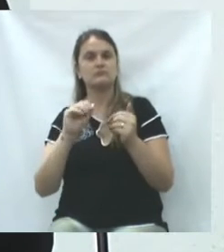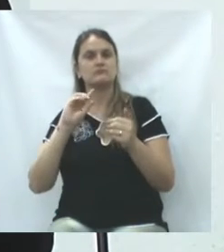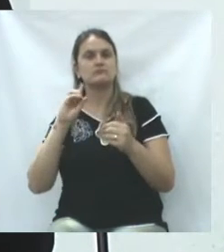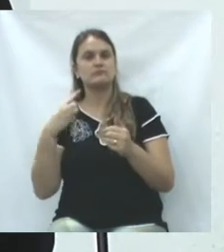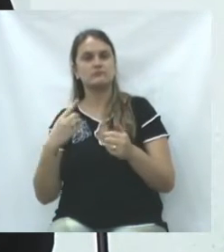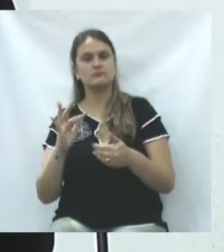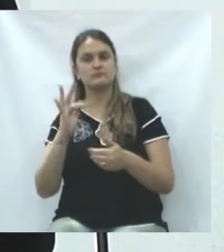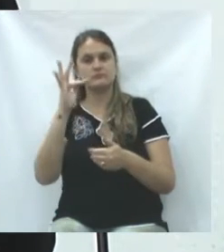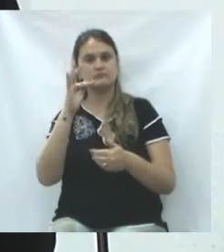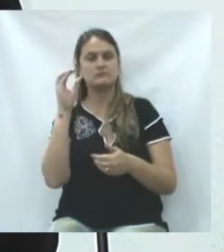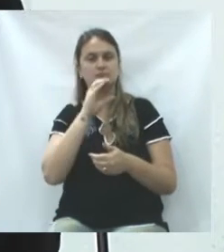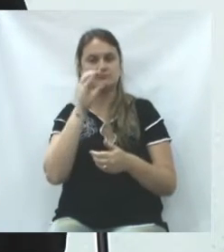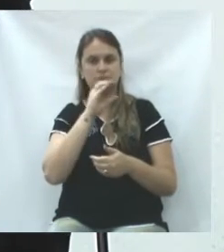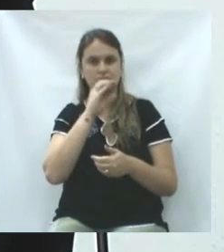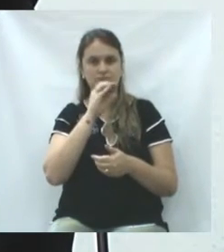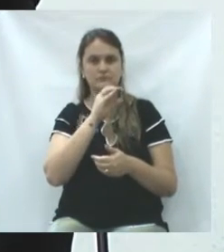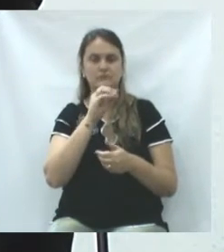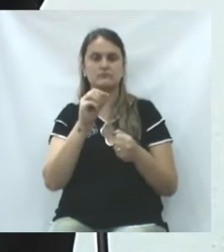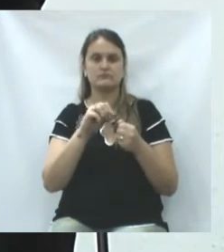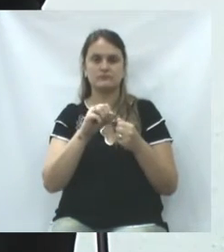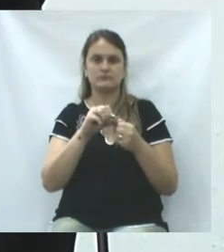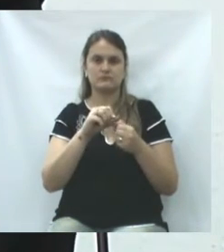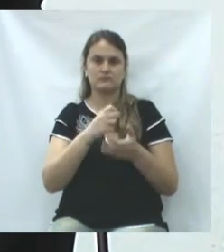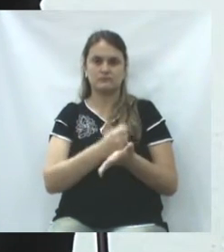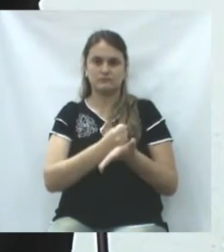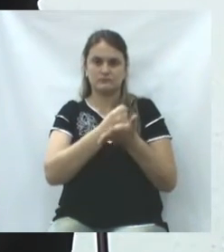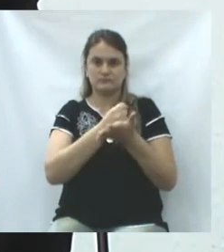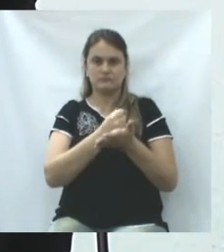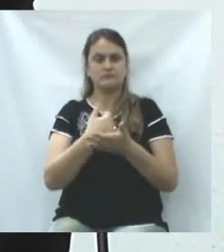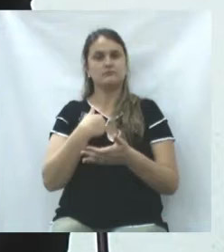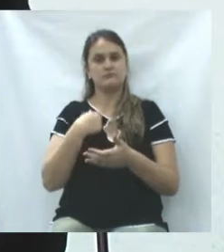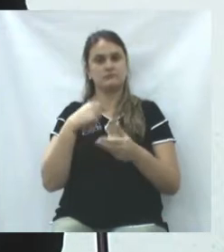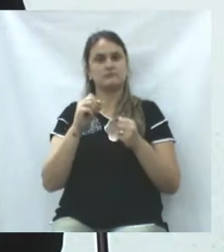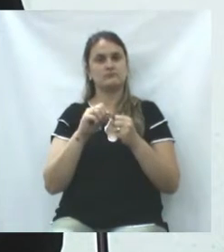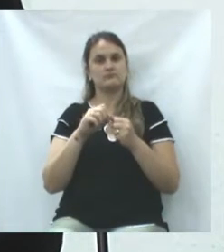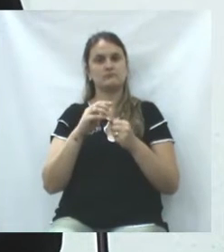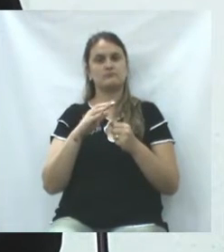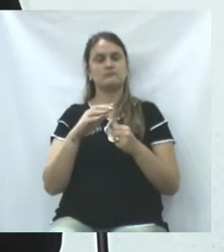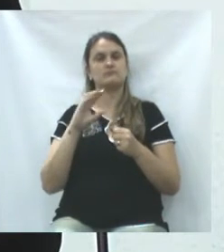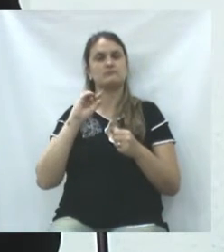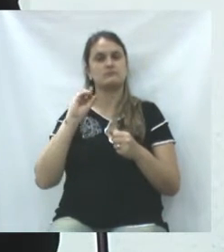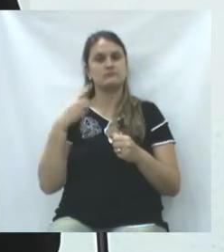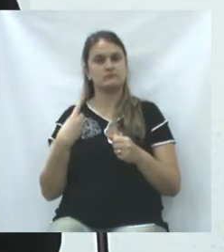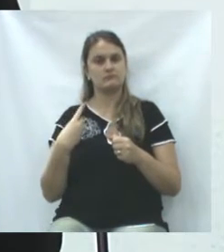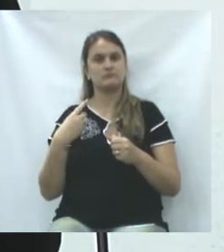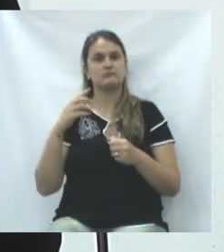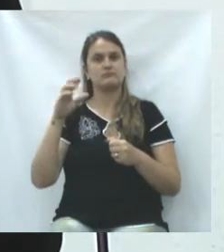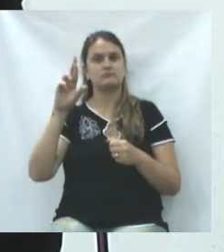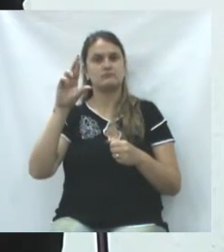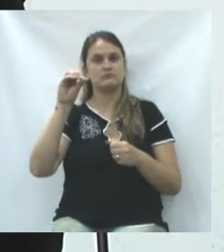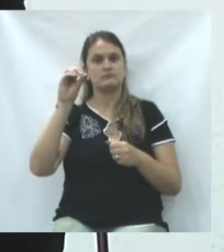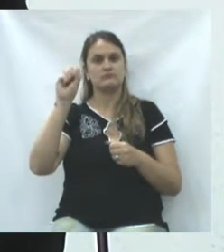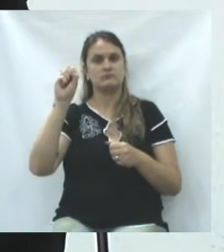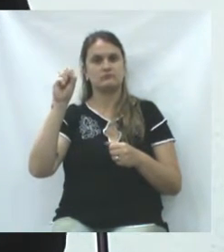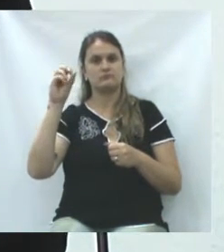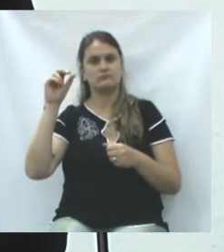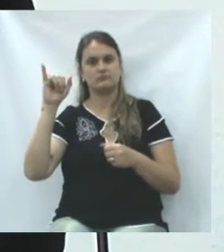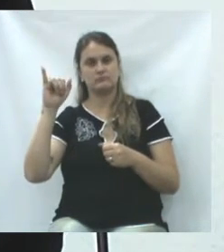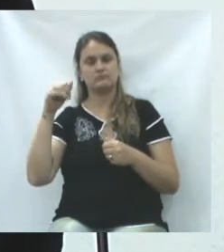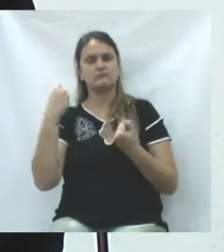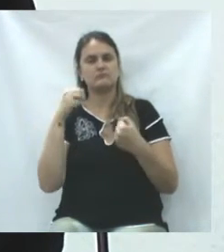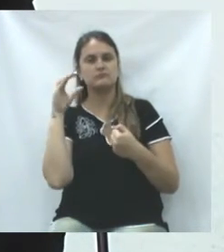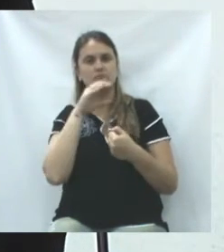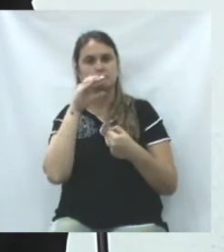agilizarmos e cobrar do deputado que votou. eu já fiz um contato com o deputado Rossoni, com a equipe dele,